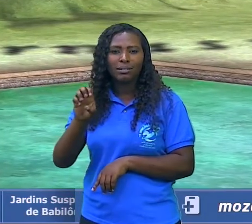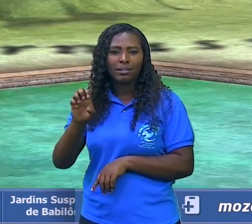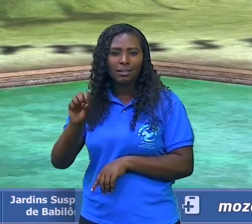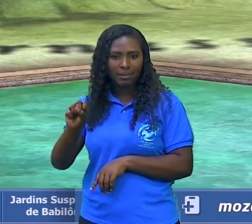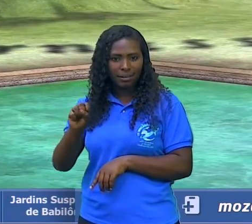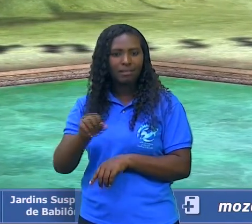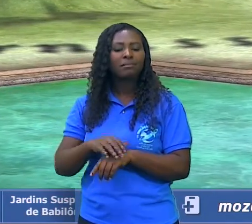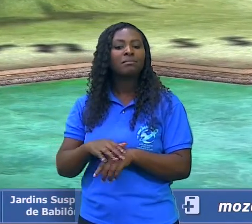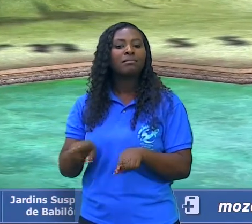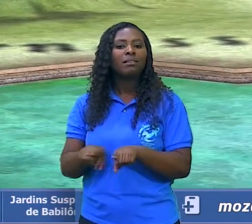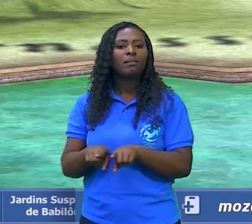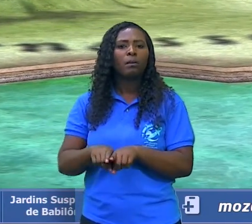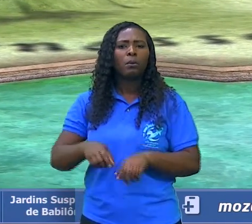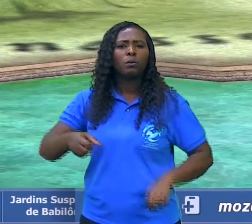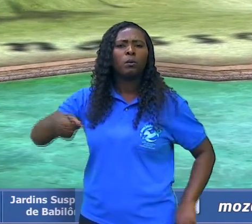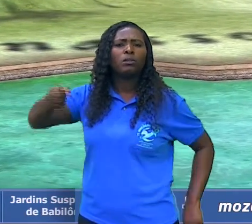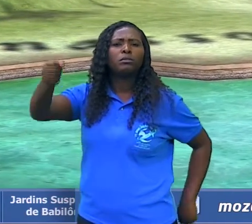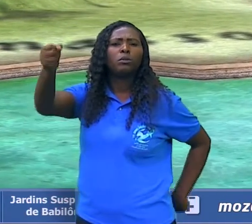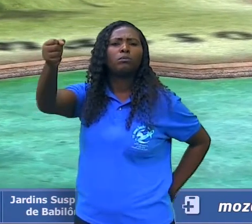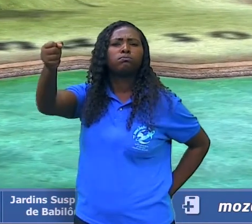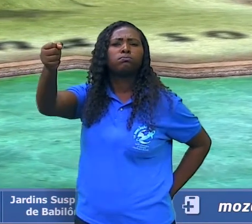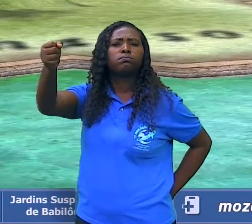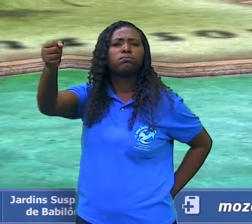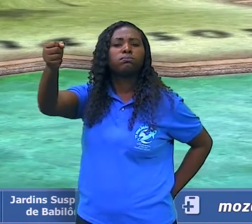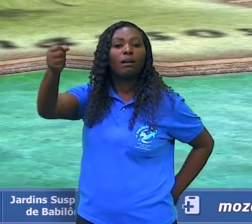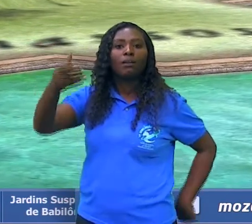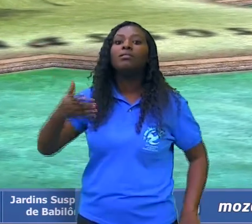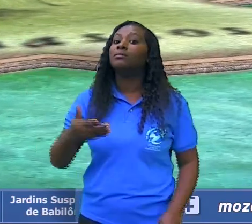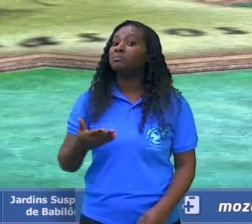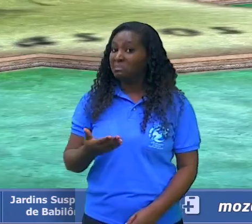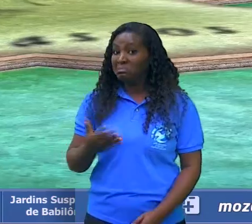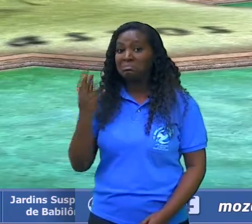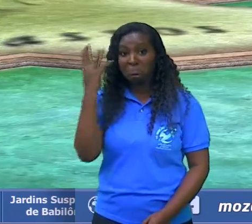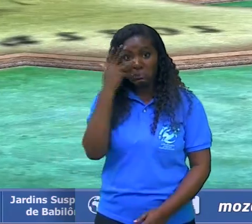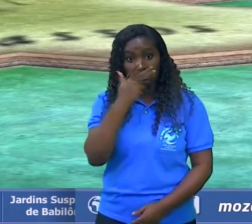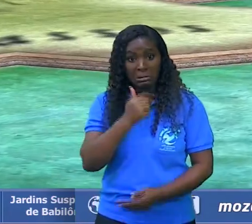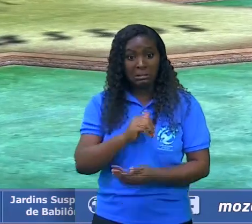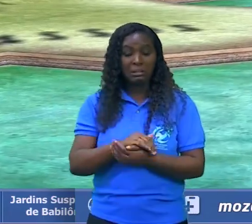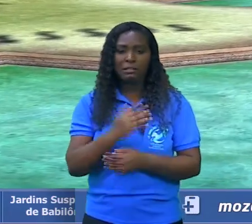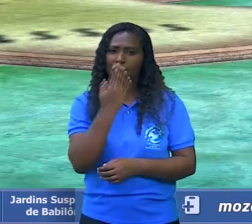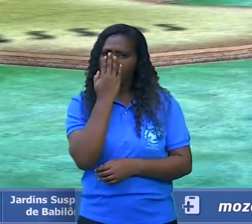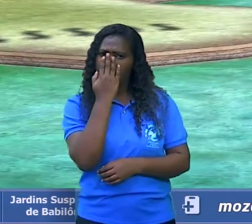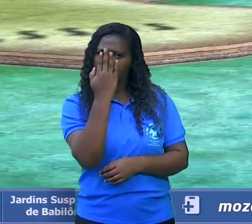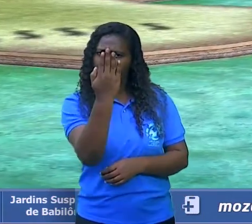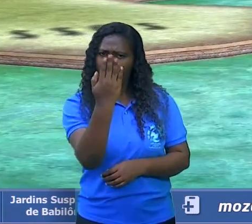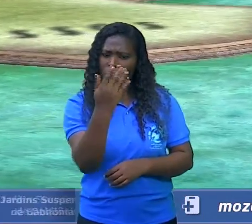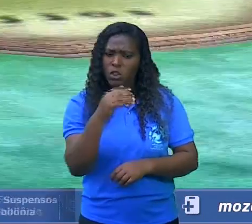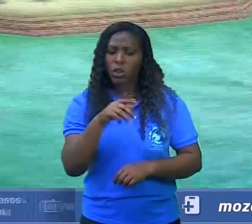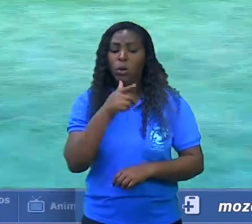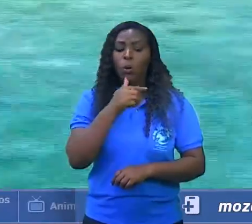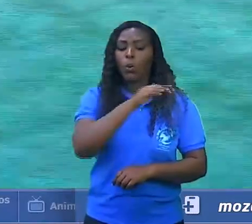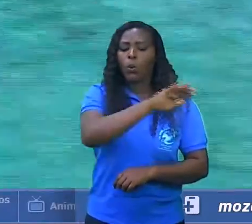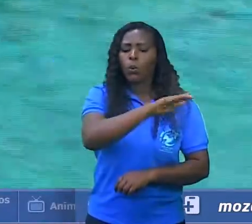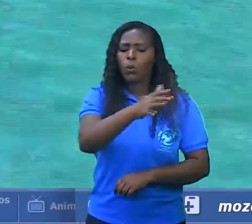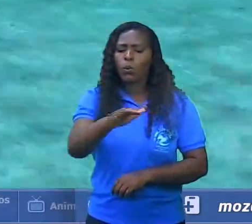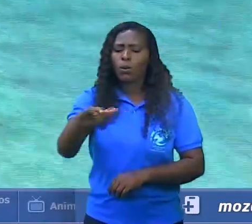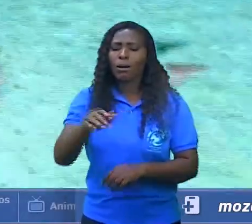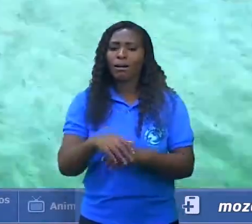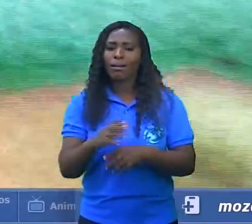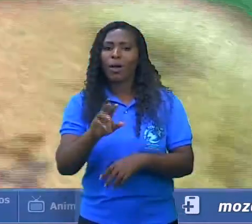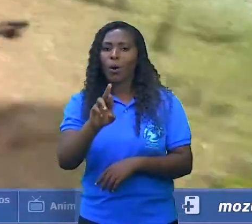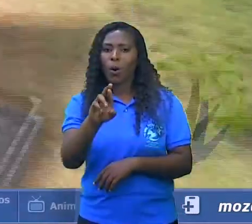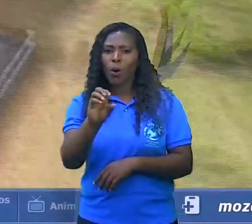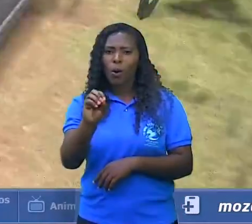uma estátua monumental, grandiosa, em frente ao porto de Rhodes. A pirâmide de